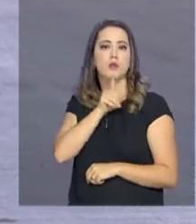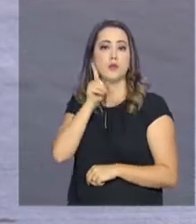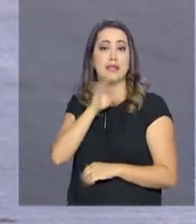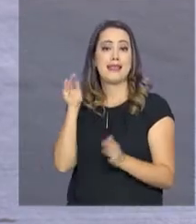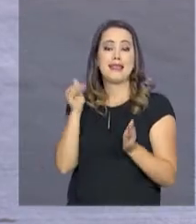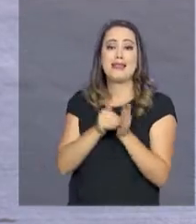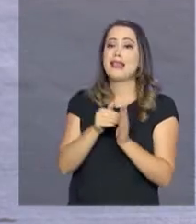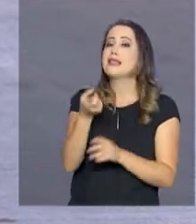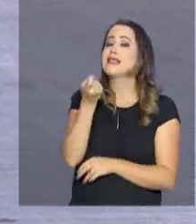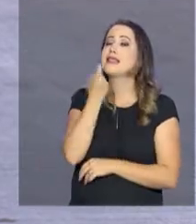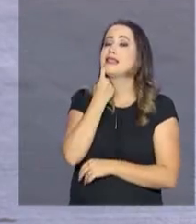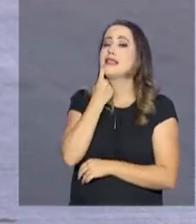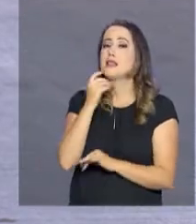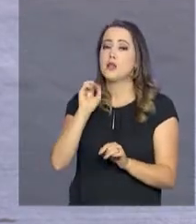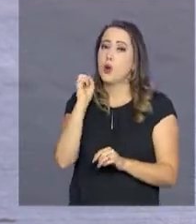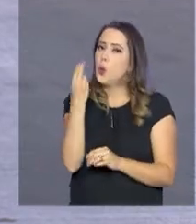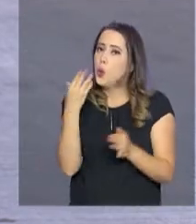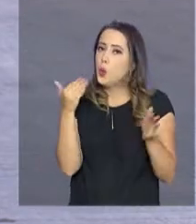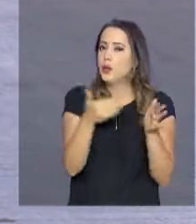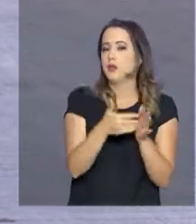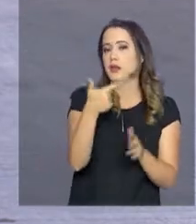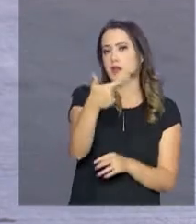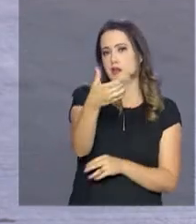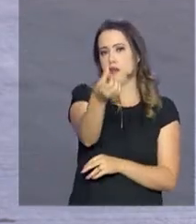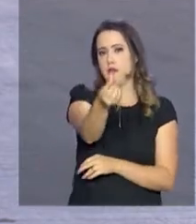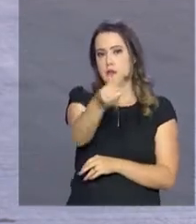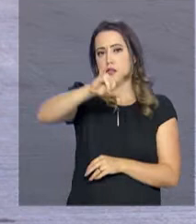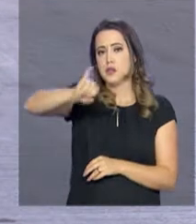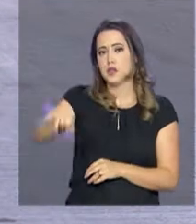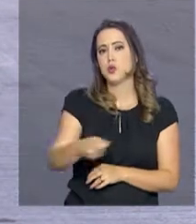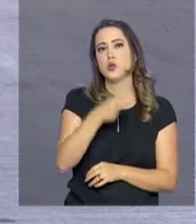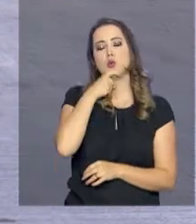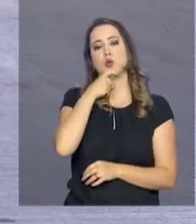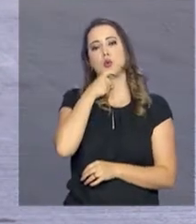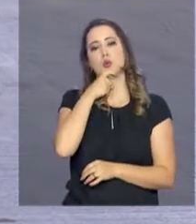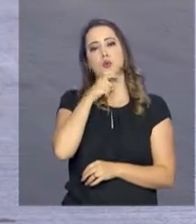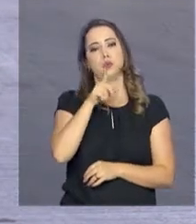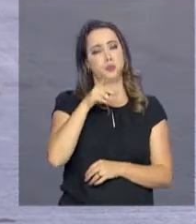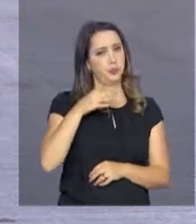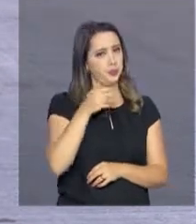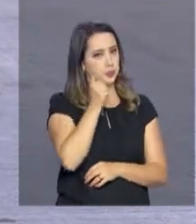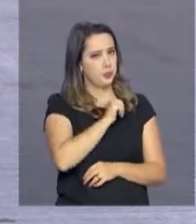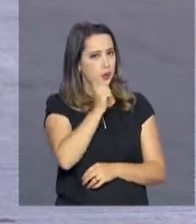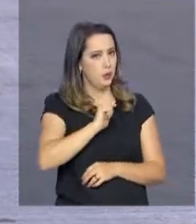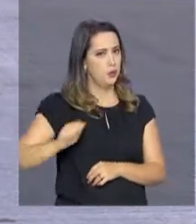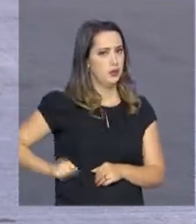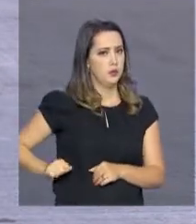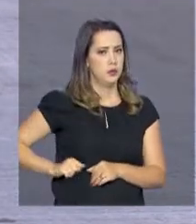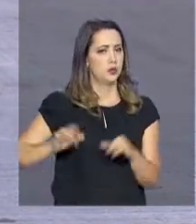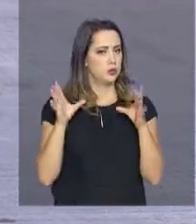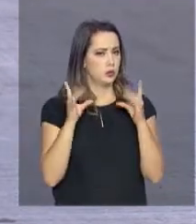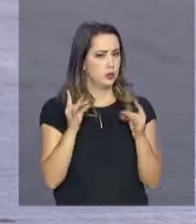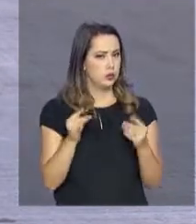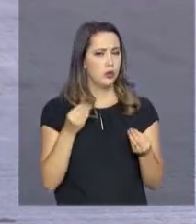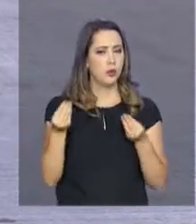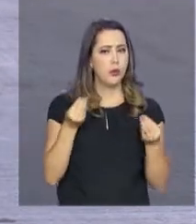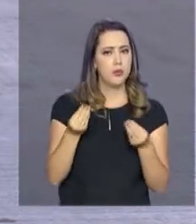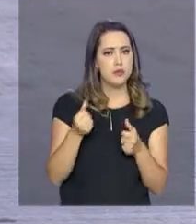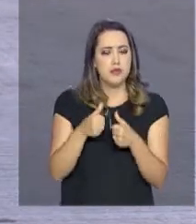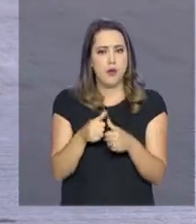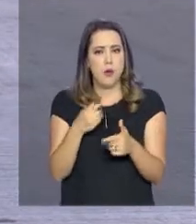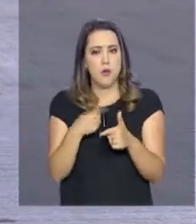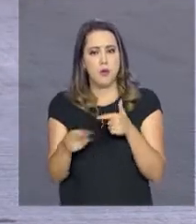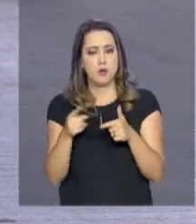crianças até o dia 26 de julho. A embaixadora Maria Dulce Silva Barros deu os detalhes sobre a atual situação das